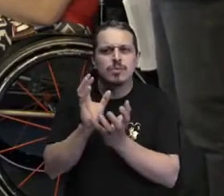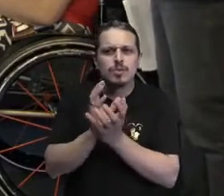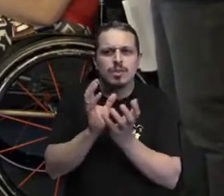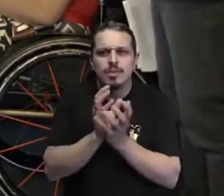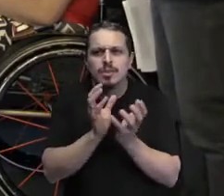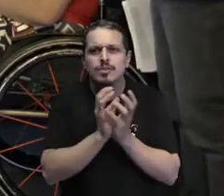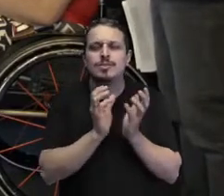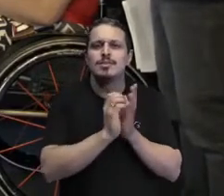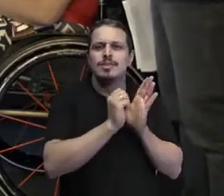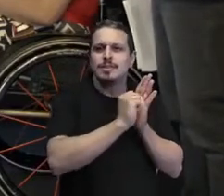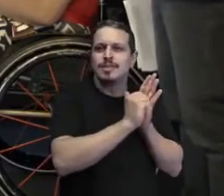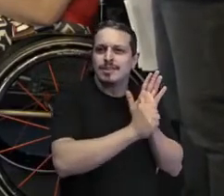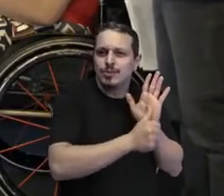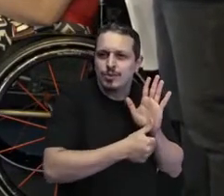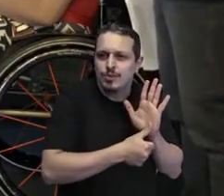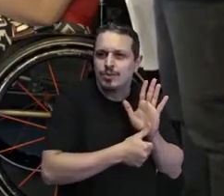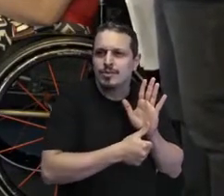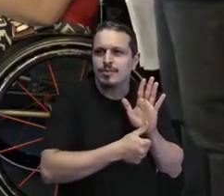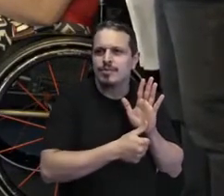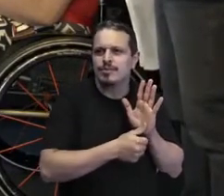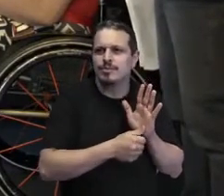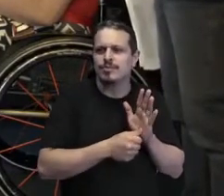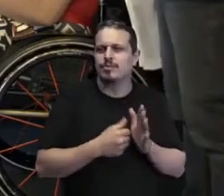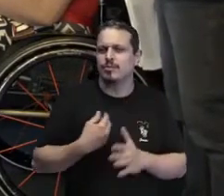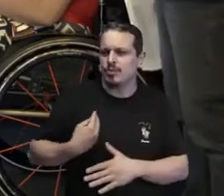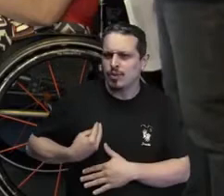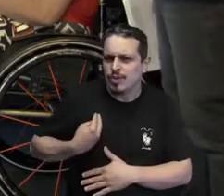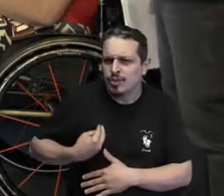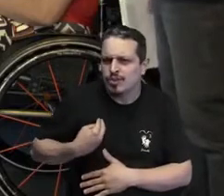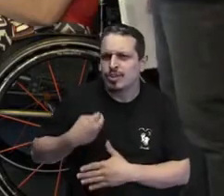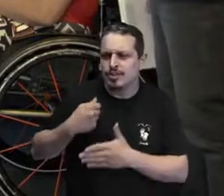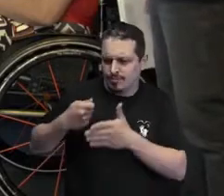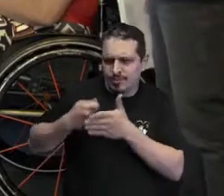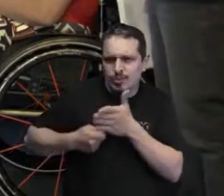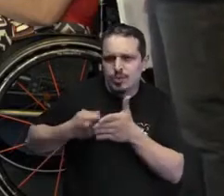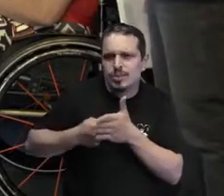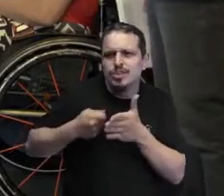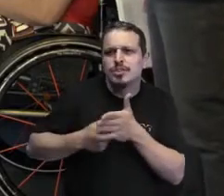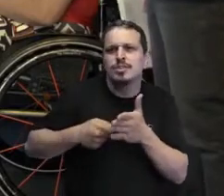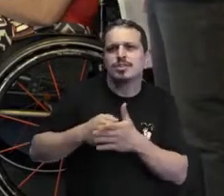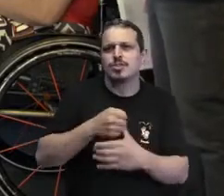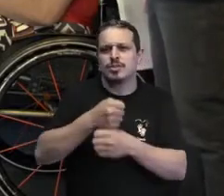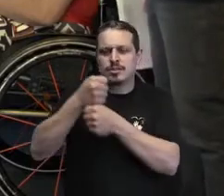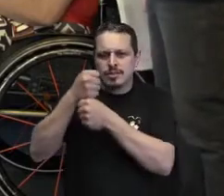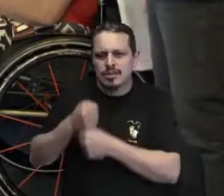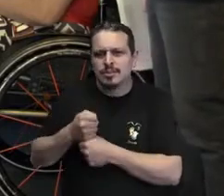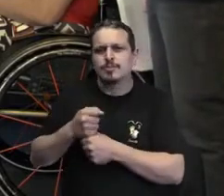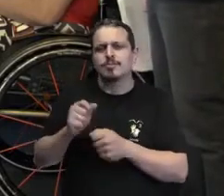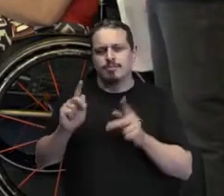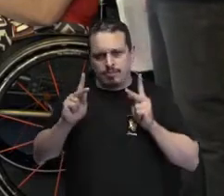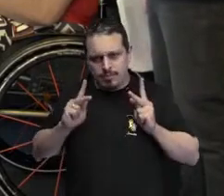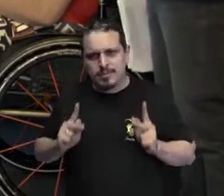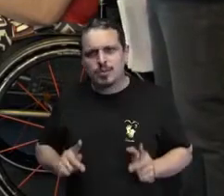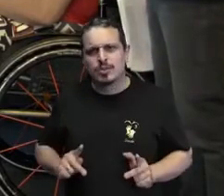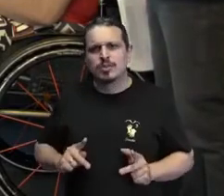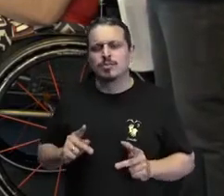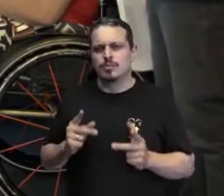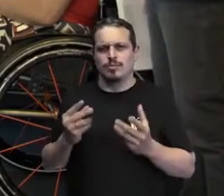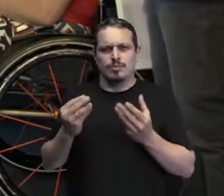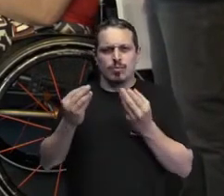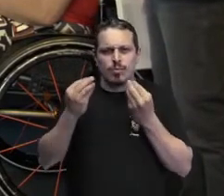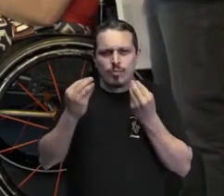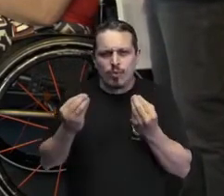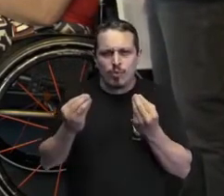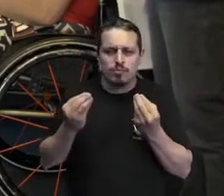A gente vive lutando pelas pessoas, por qualquer deficiência, e a gente está